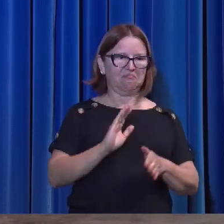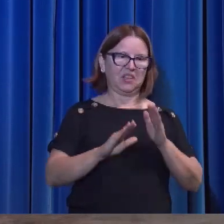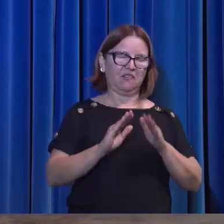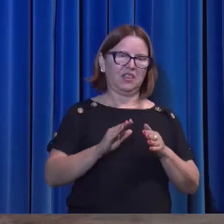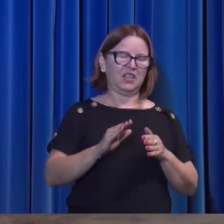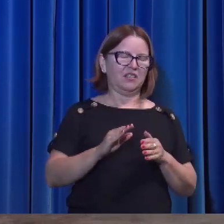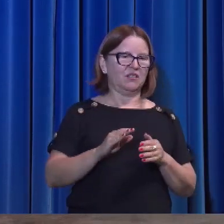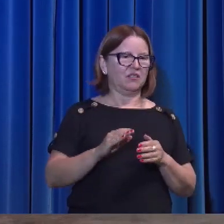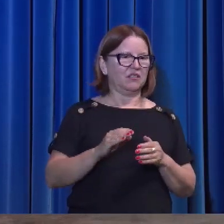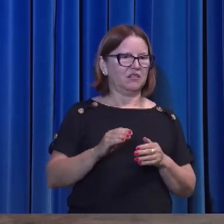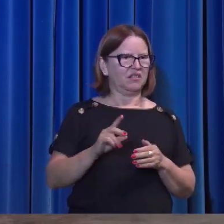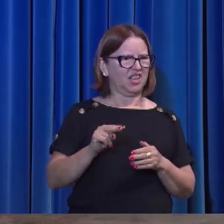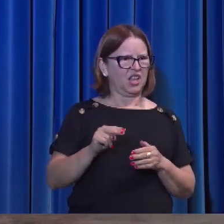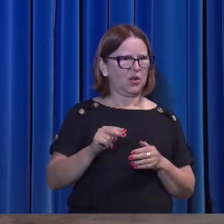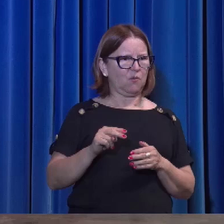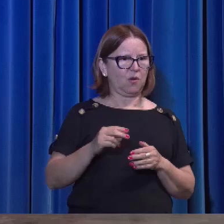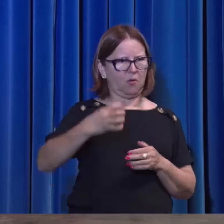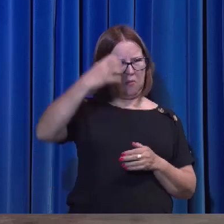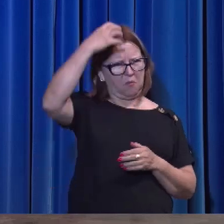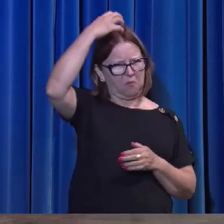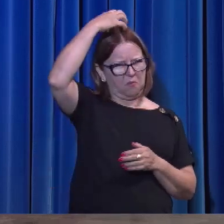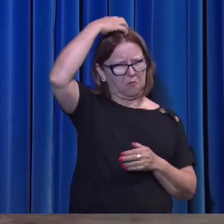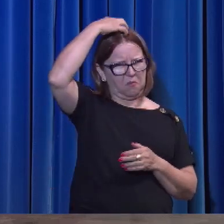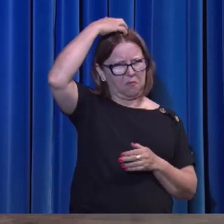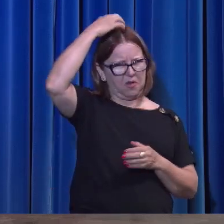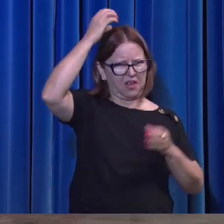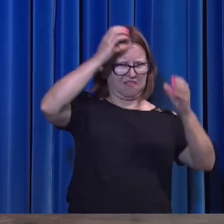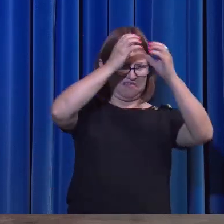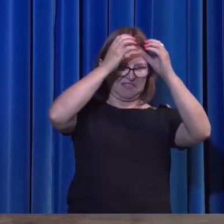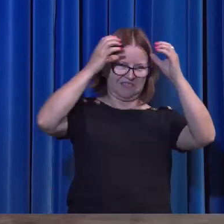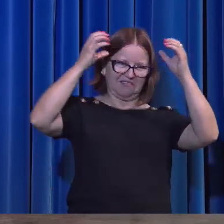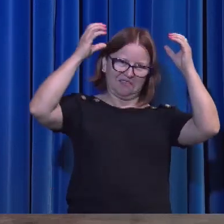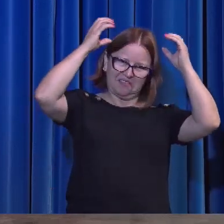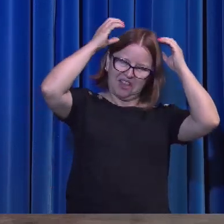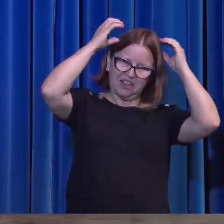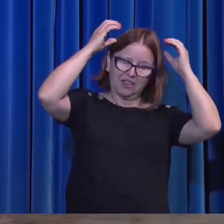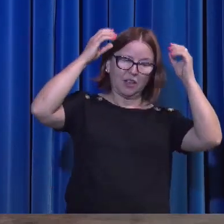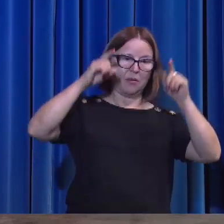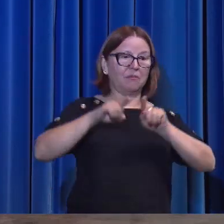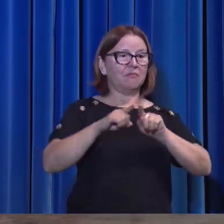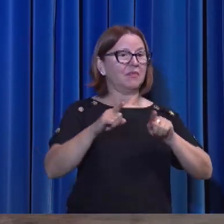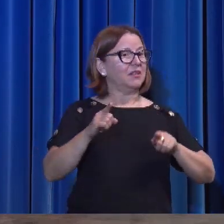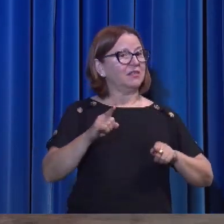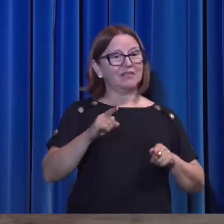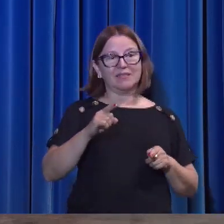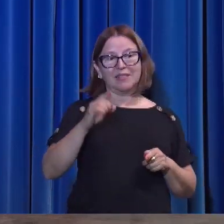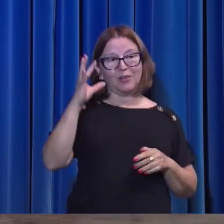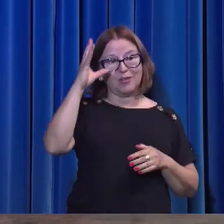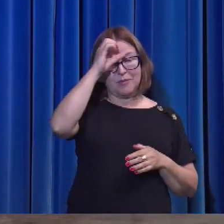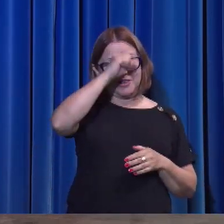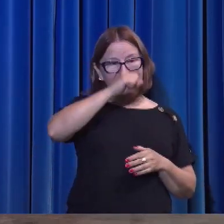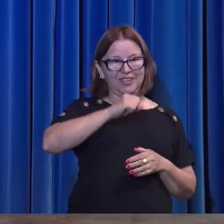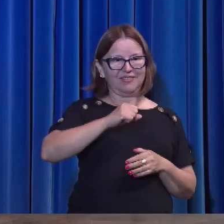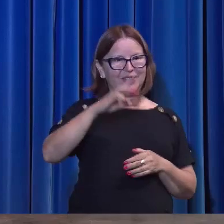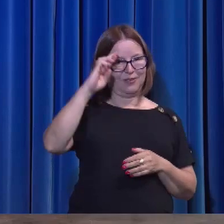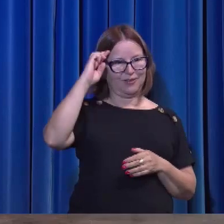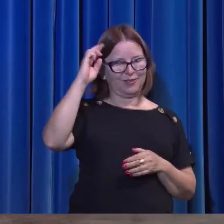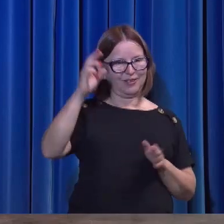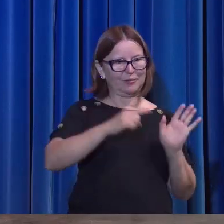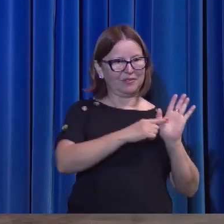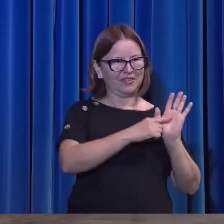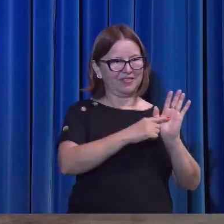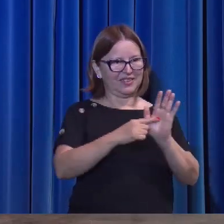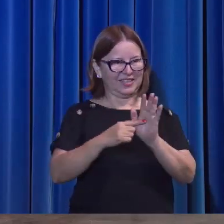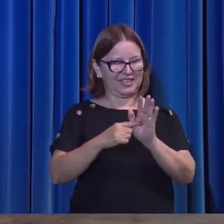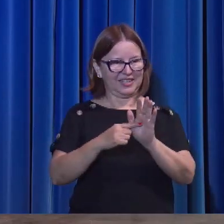rei, um conquistador, um herói popular, alguma coisa. Ele não entendia que o Senhor se manifestaria aos seus discípulos de maneira